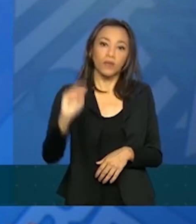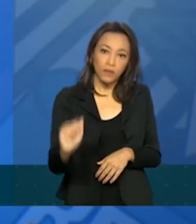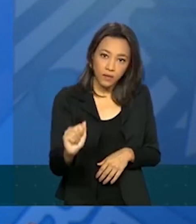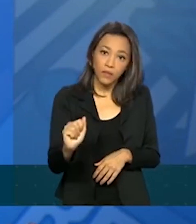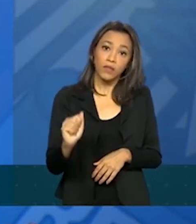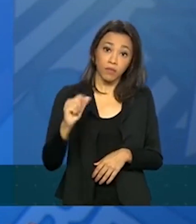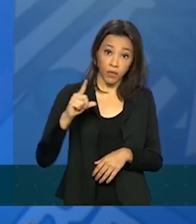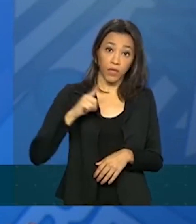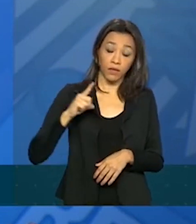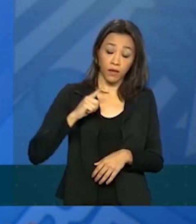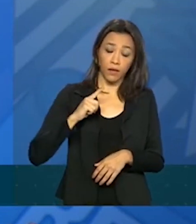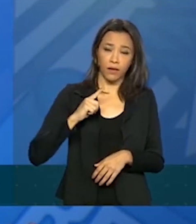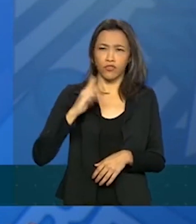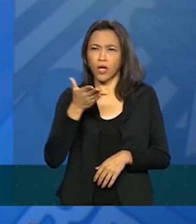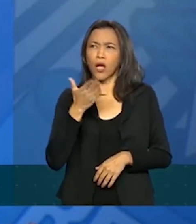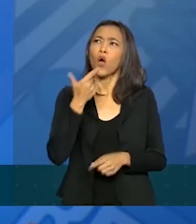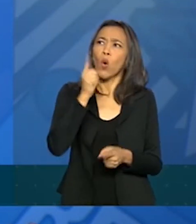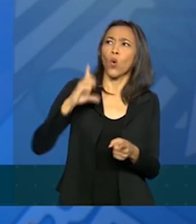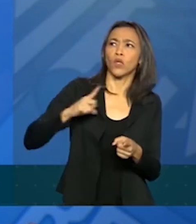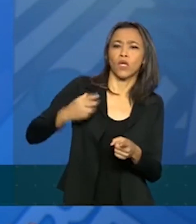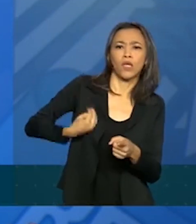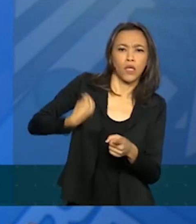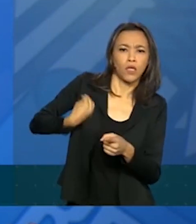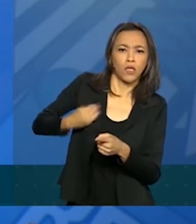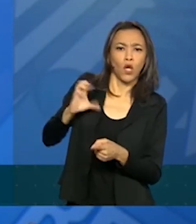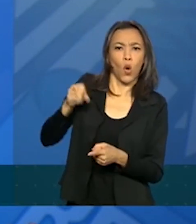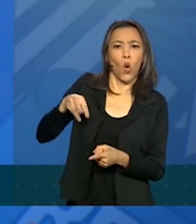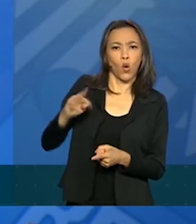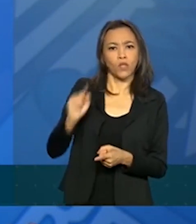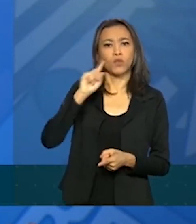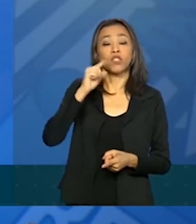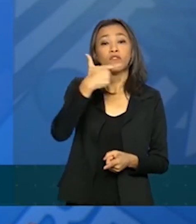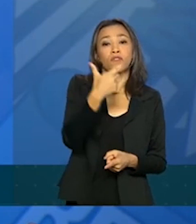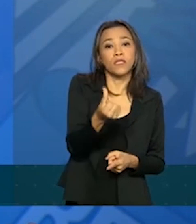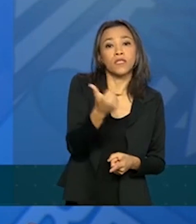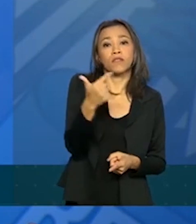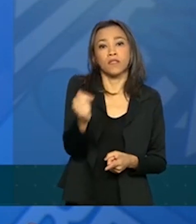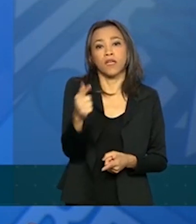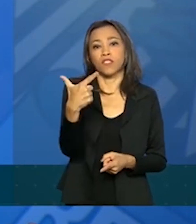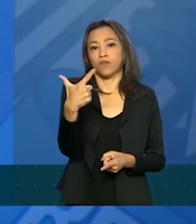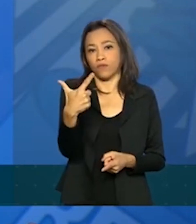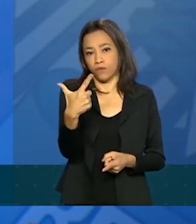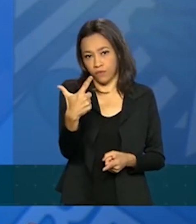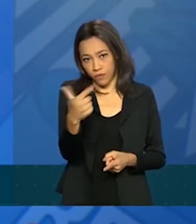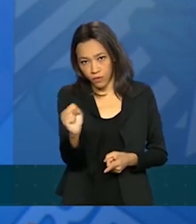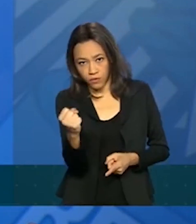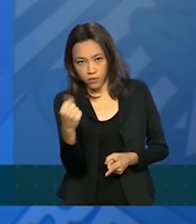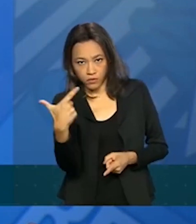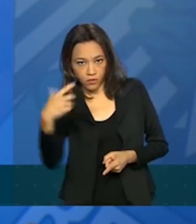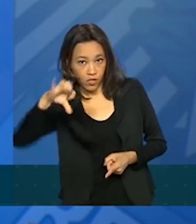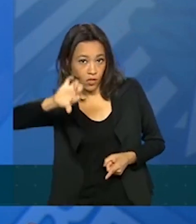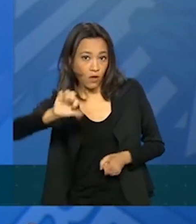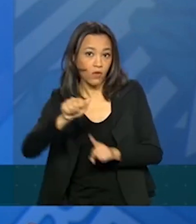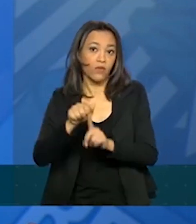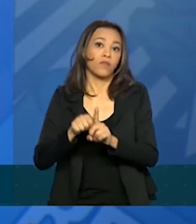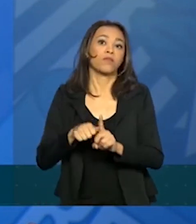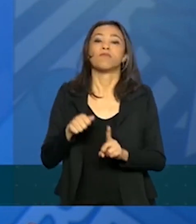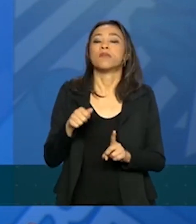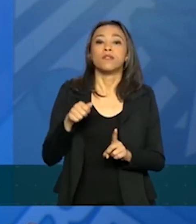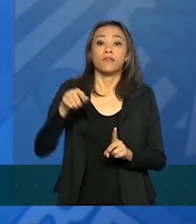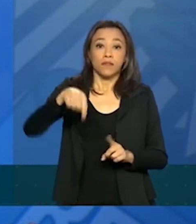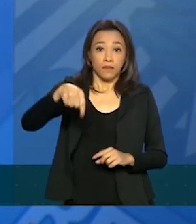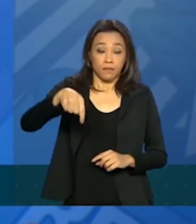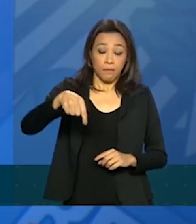contas em outros bancos, ou na Caixa, nos dias 26, 27, 28 e 29 de maio. Ou seja, nos